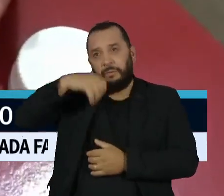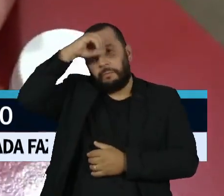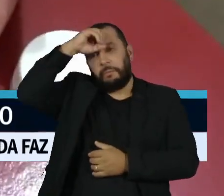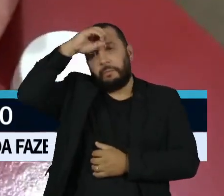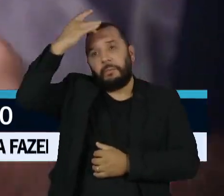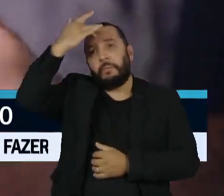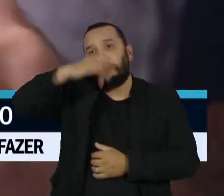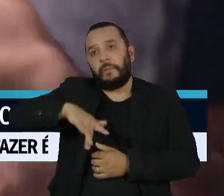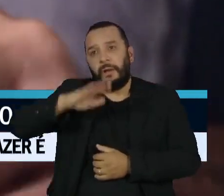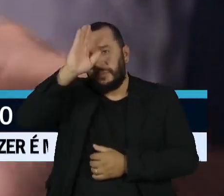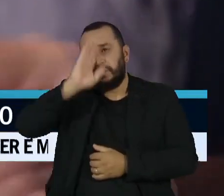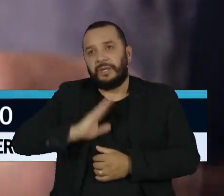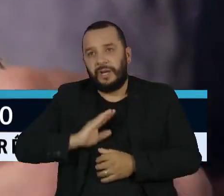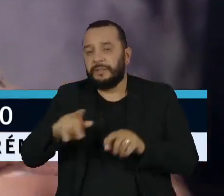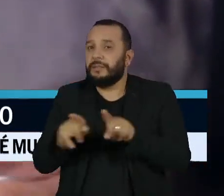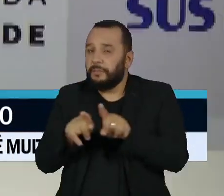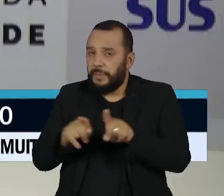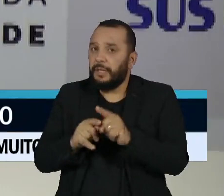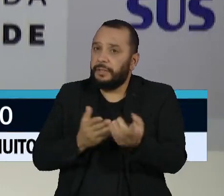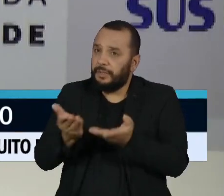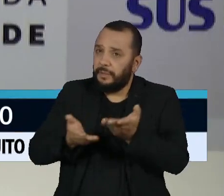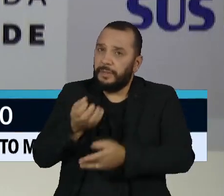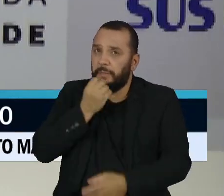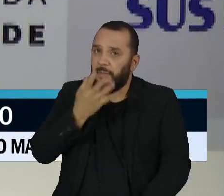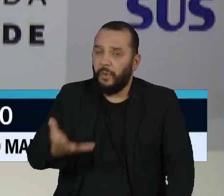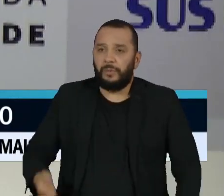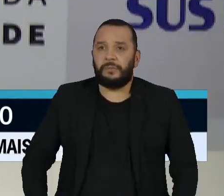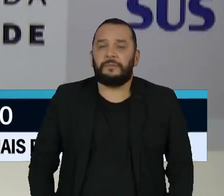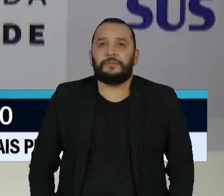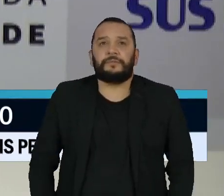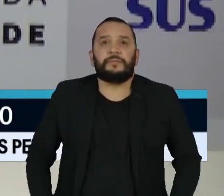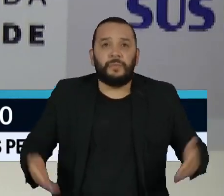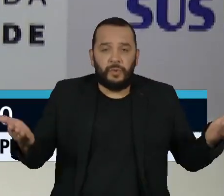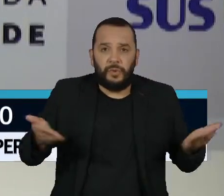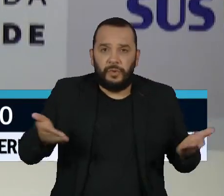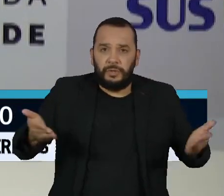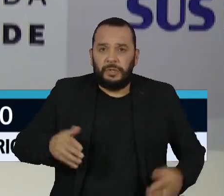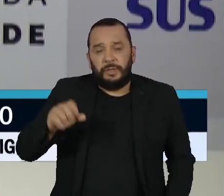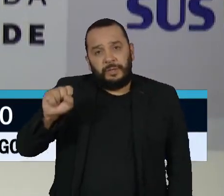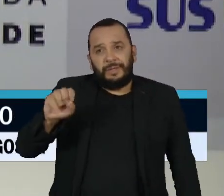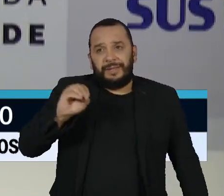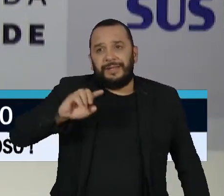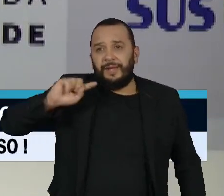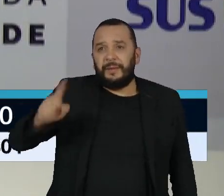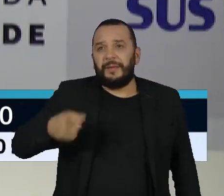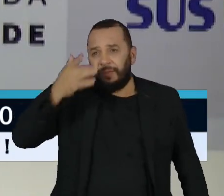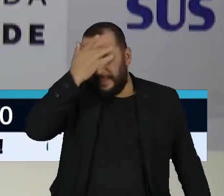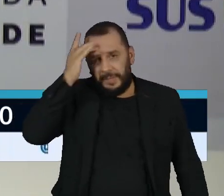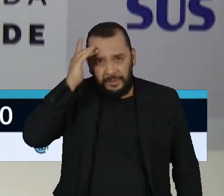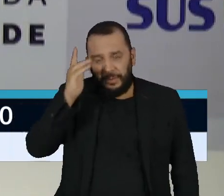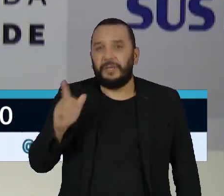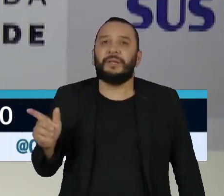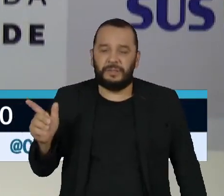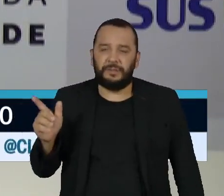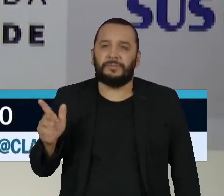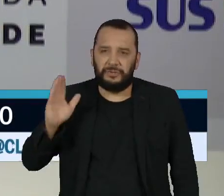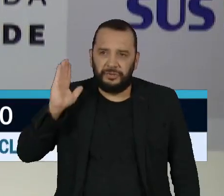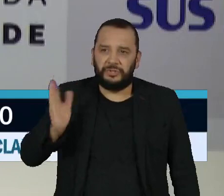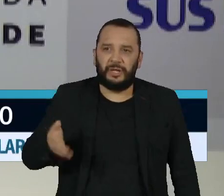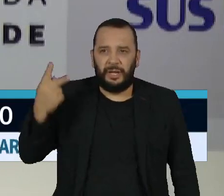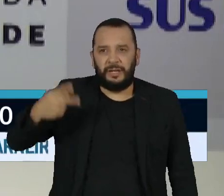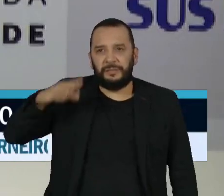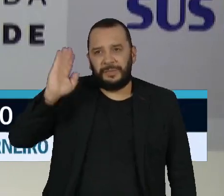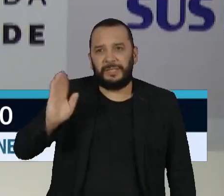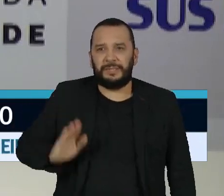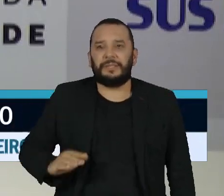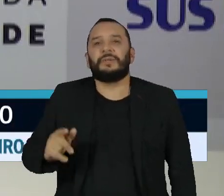e mesmo de sua eficiência. Nós temos hoje mais de 80 mil pessoas já no nosso país que